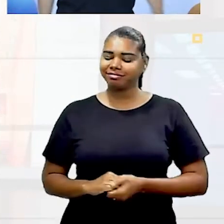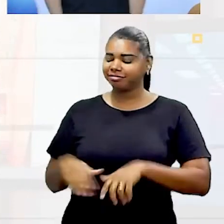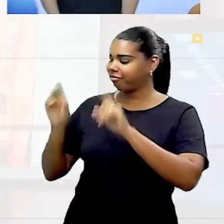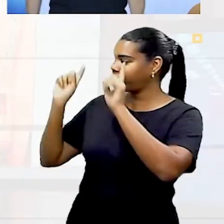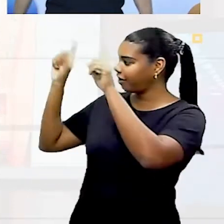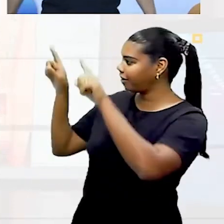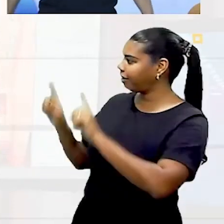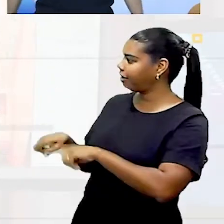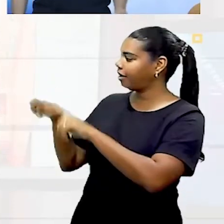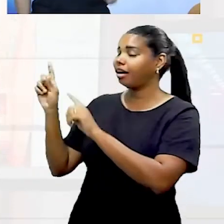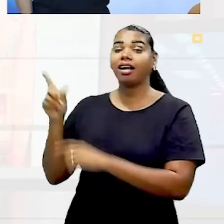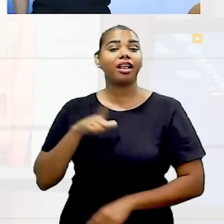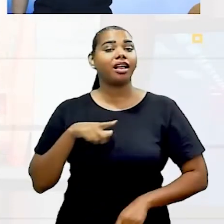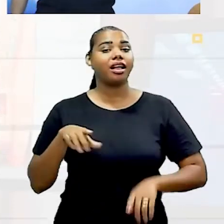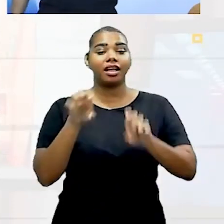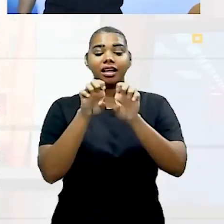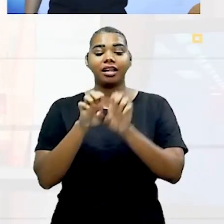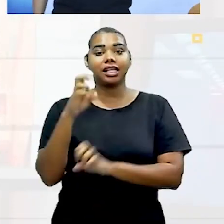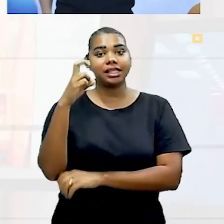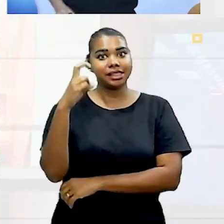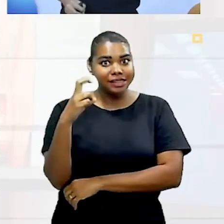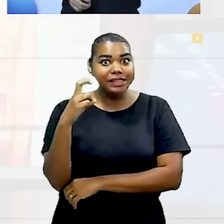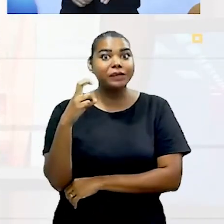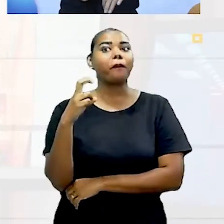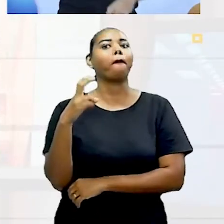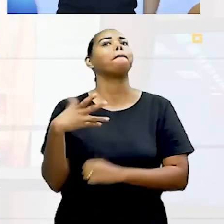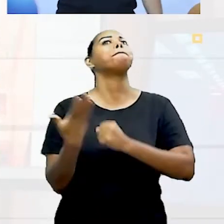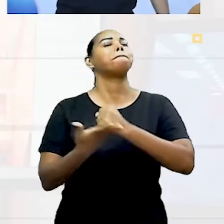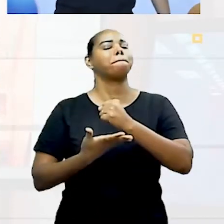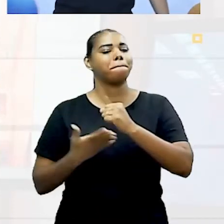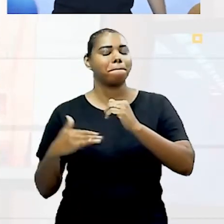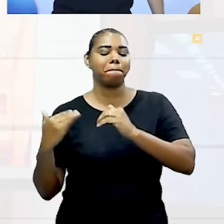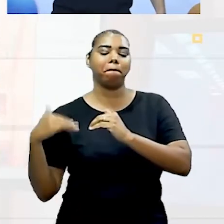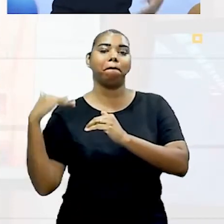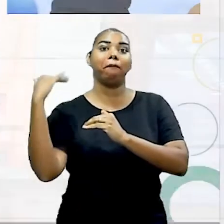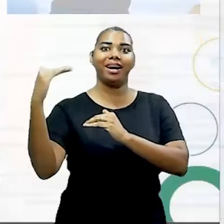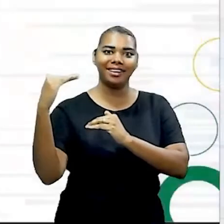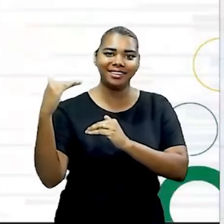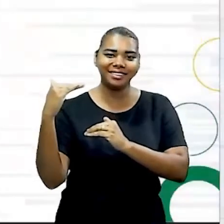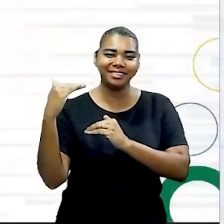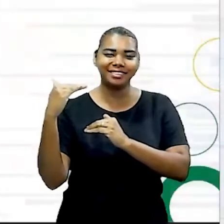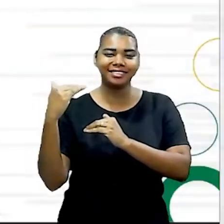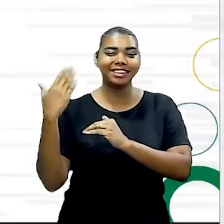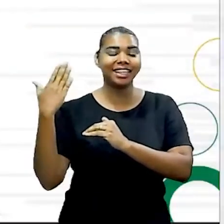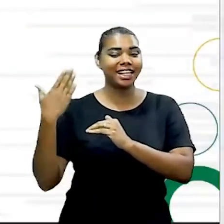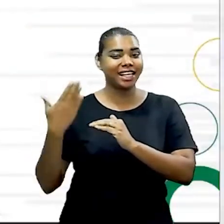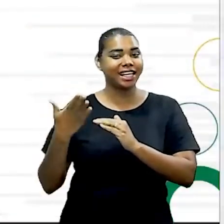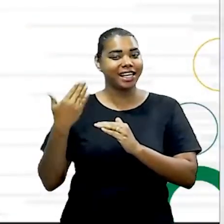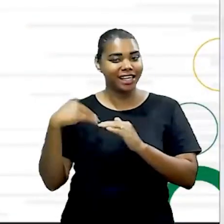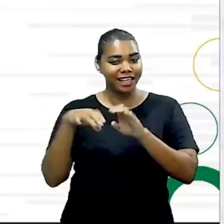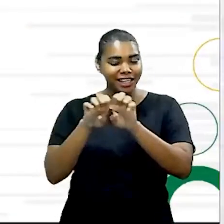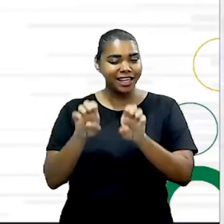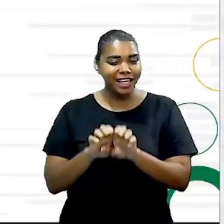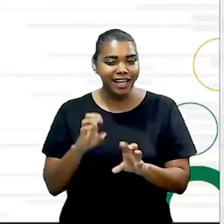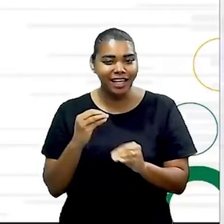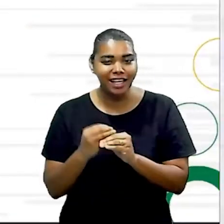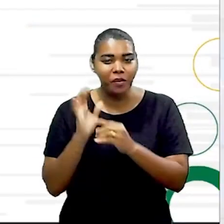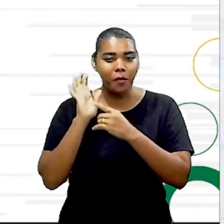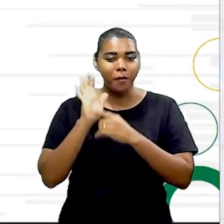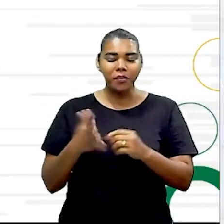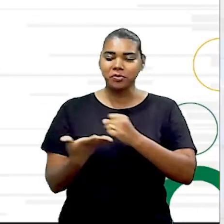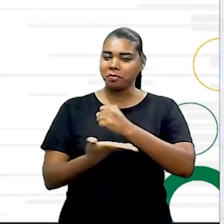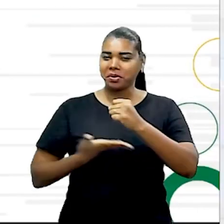E você tem também a estrutura de cinco atos, que é basicamente uma evolução da estrutura anterior. Que aqui é